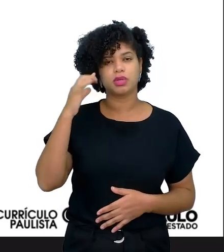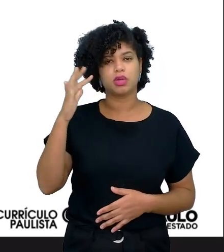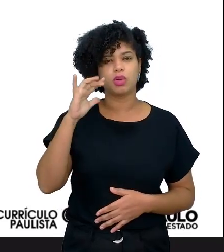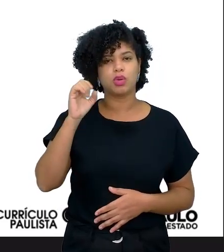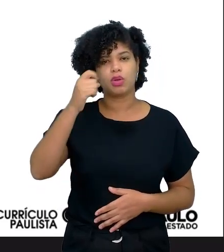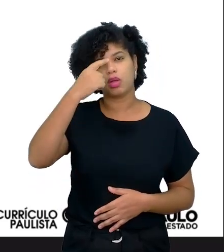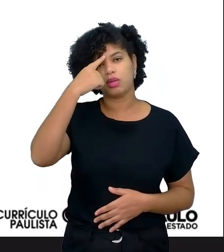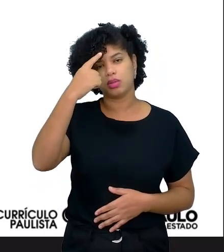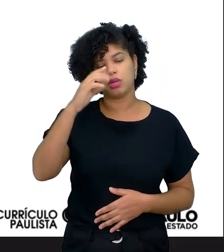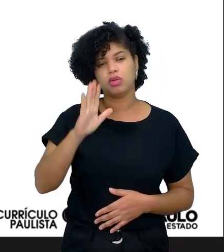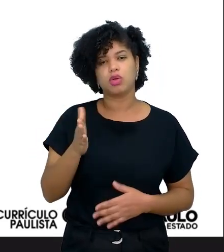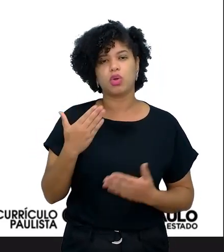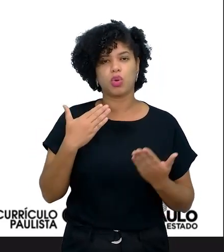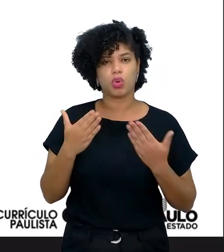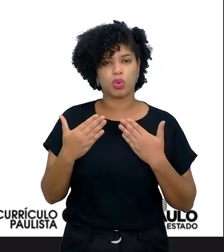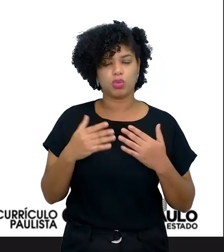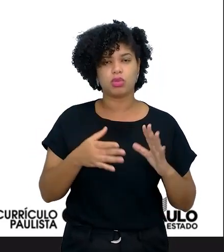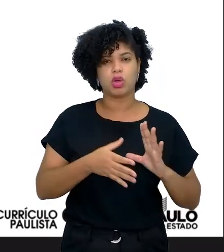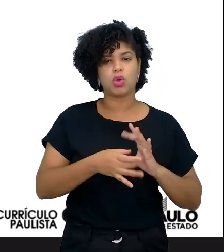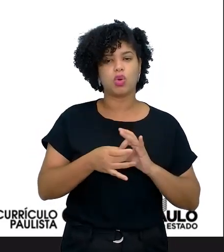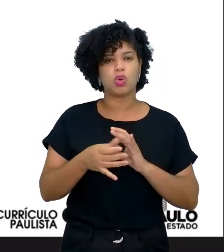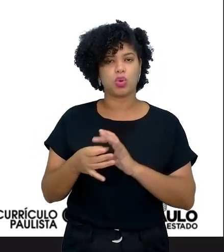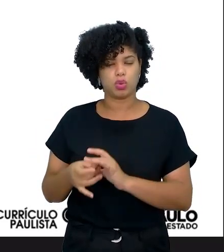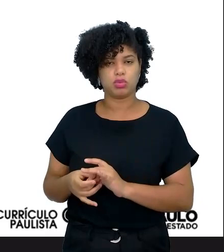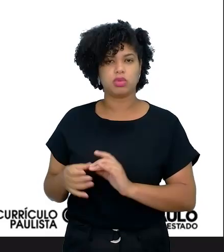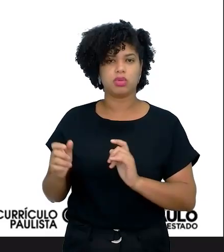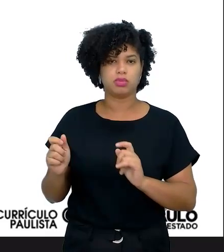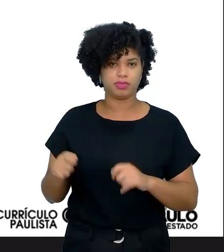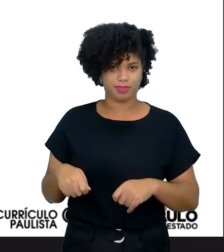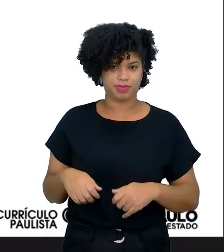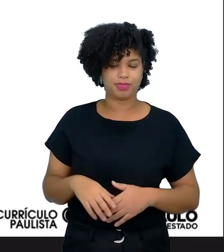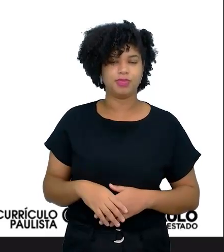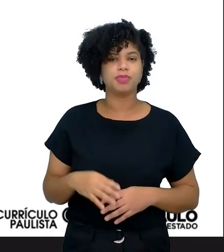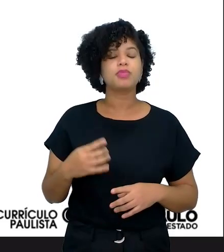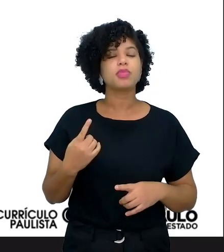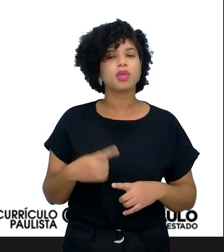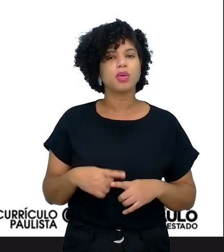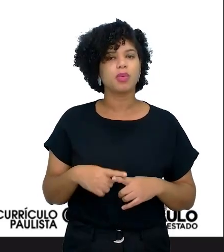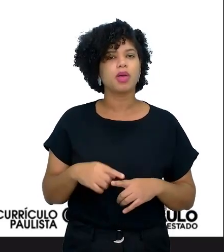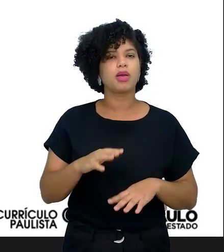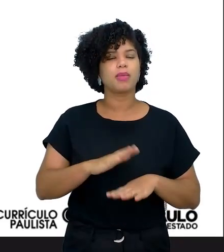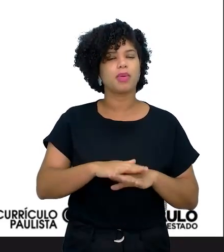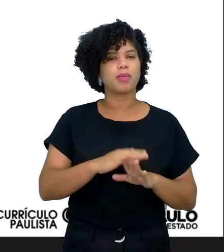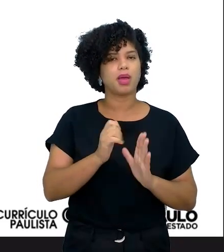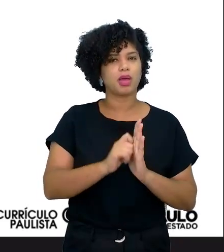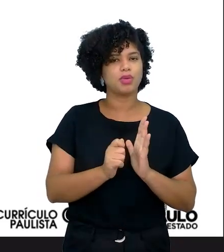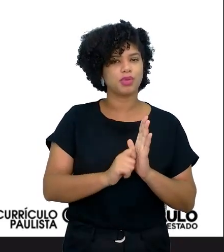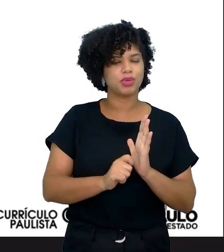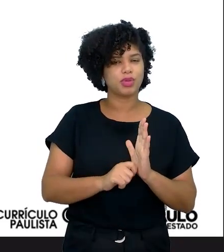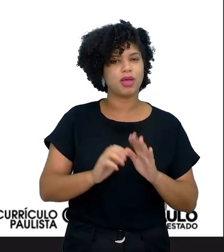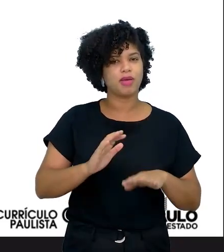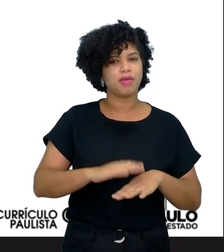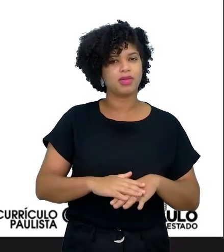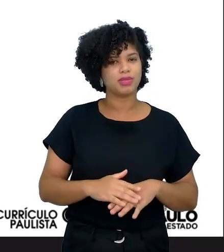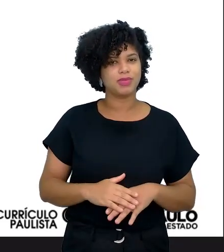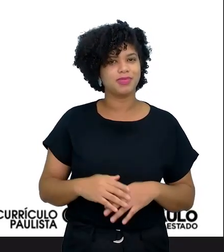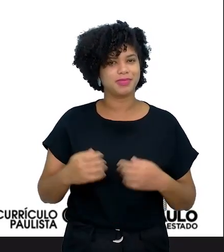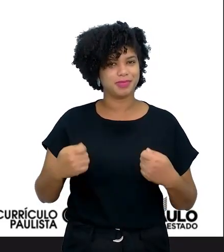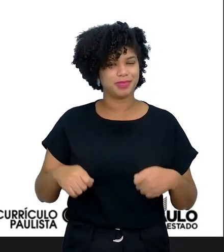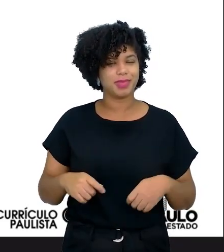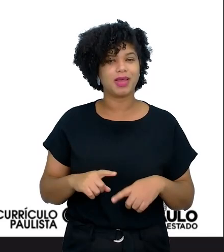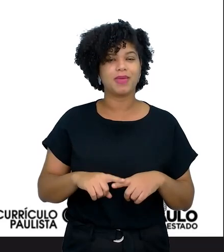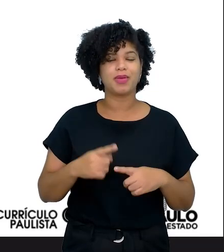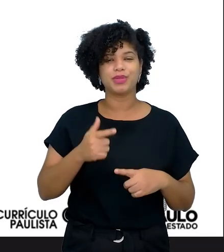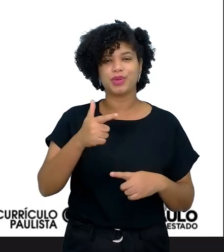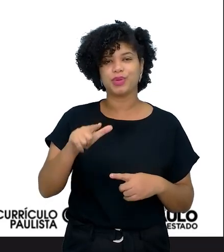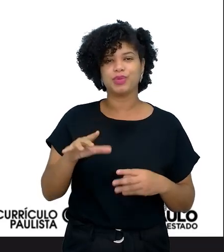foram debatidas, ele vai ter que concretizar, colocar isso num papel para que ele possa produzir. E aí, depois, ele ainda vai